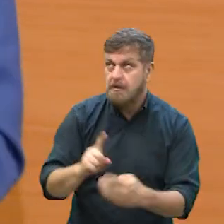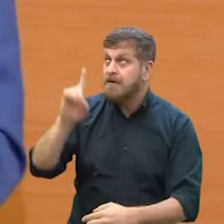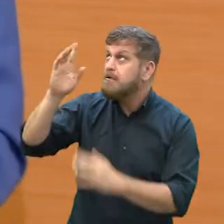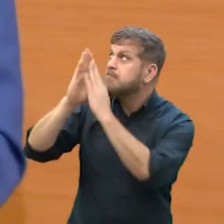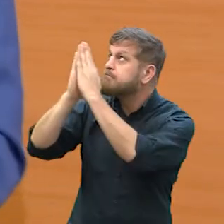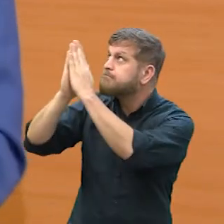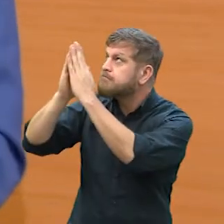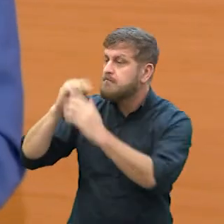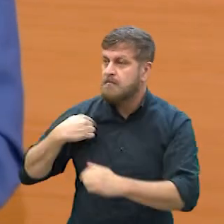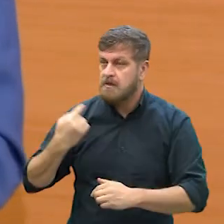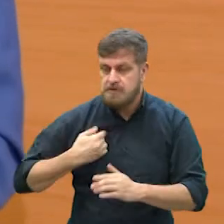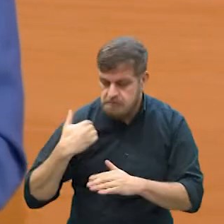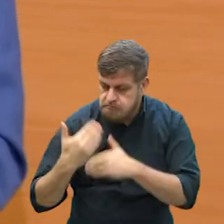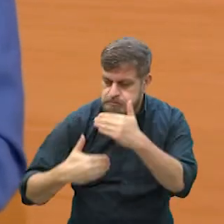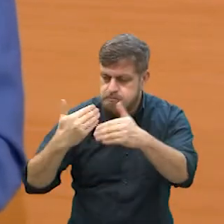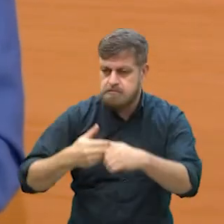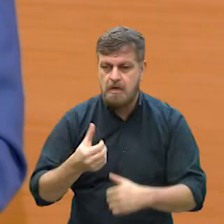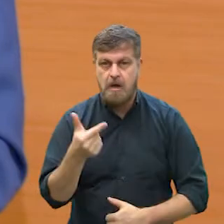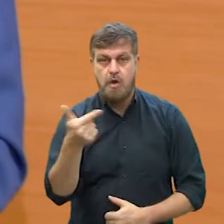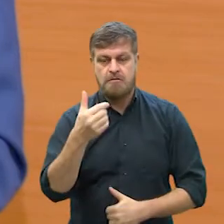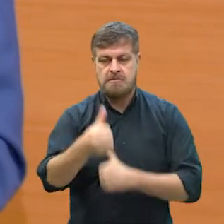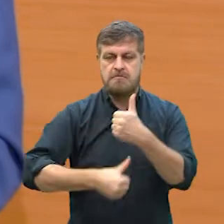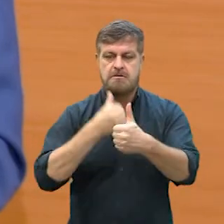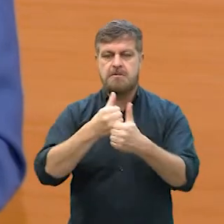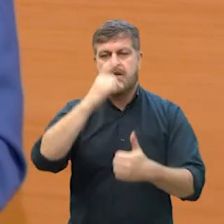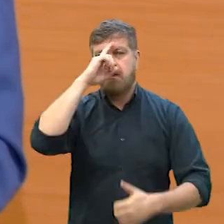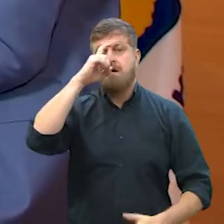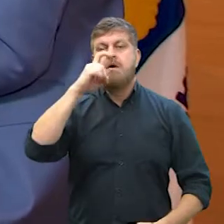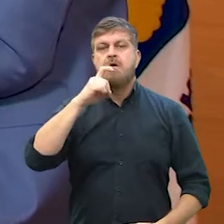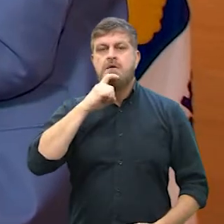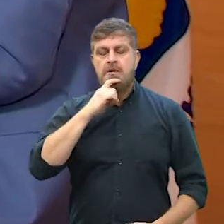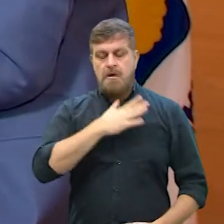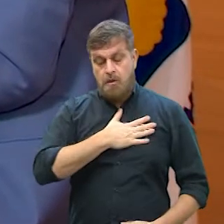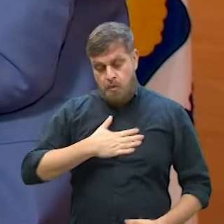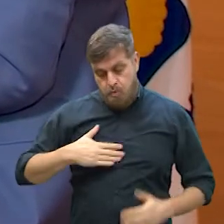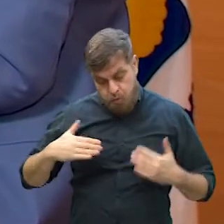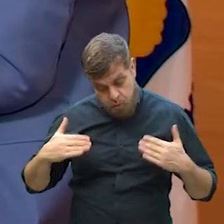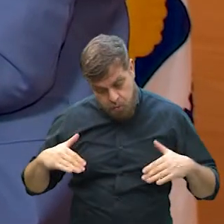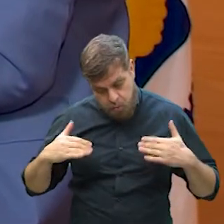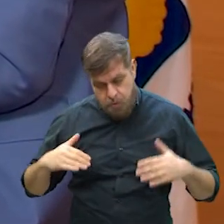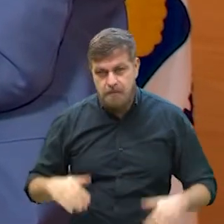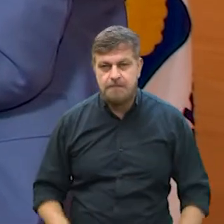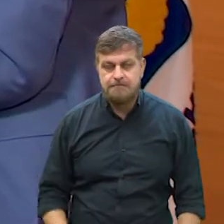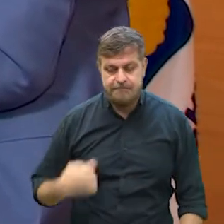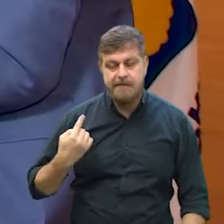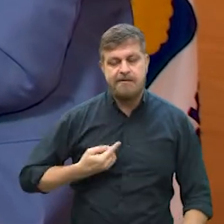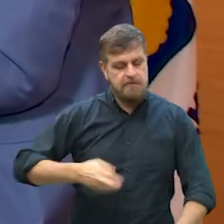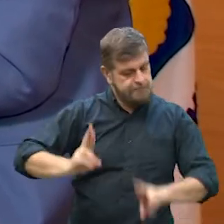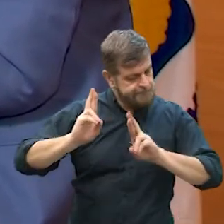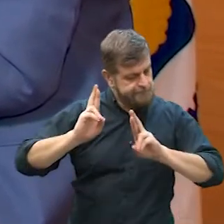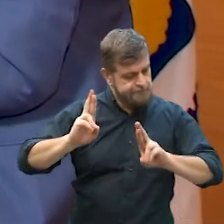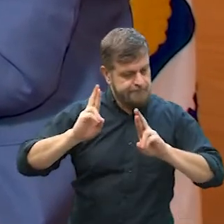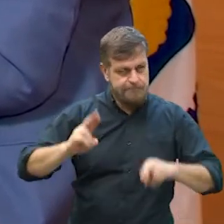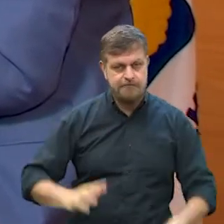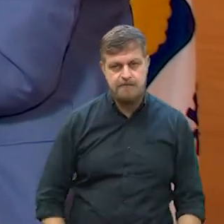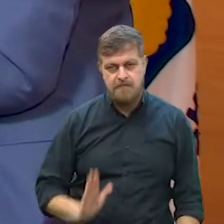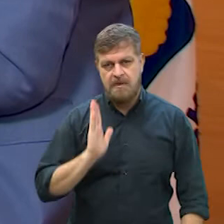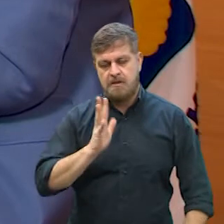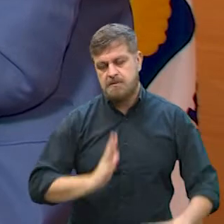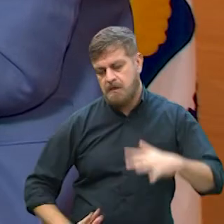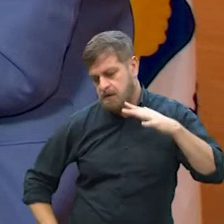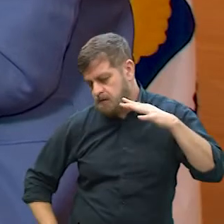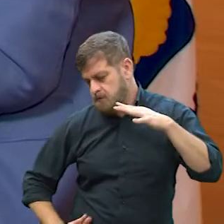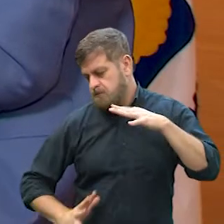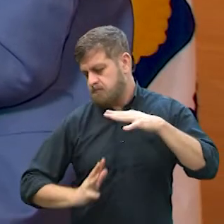se Deus quiser, acho que avançando aí a gente tem um segundo semestre mais tranquilo. Isso é o que todo mundo espera, né? Exato, ninguém aguenta